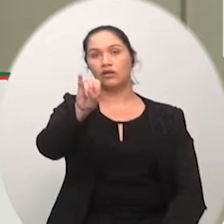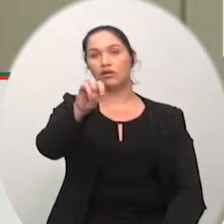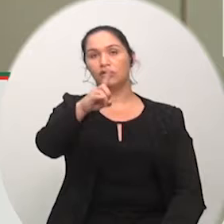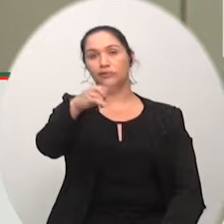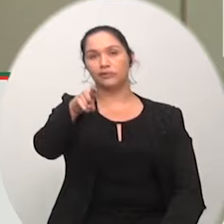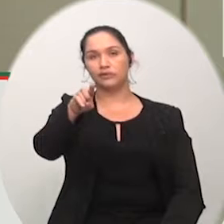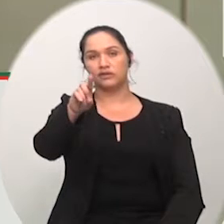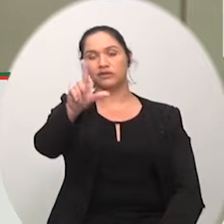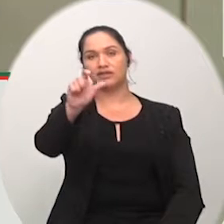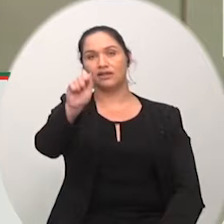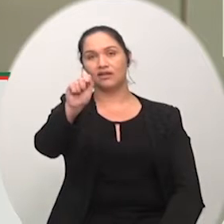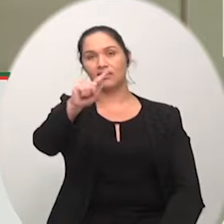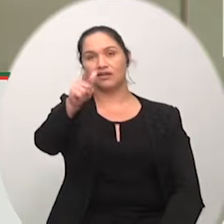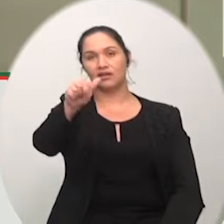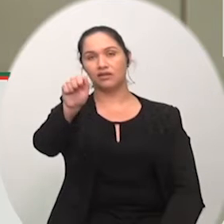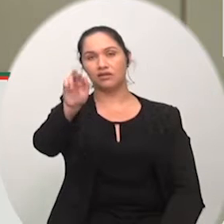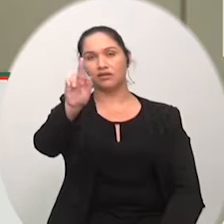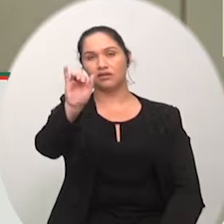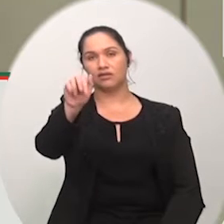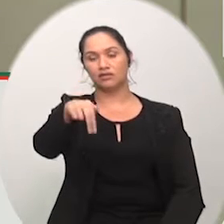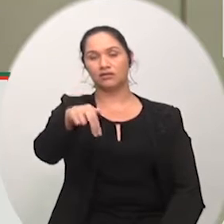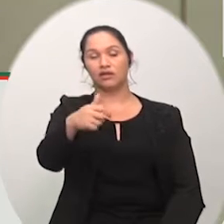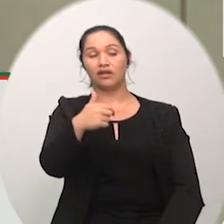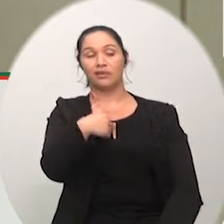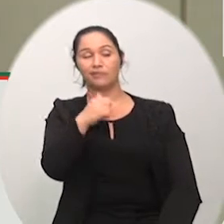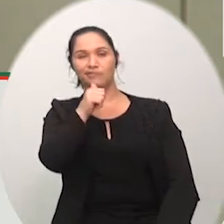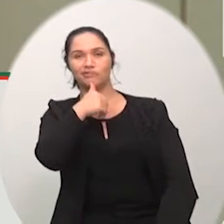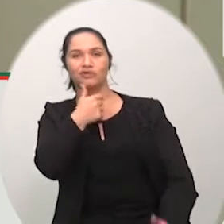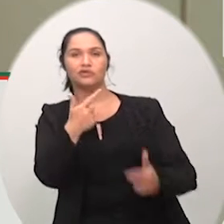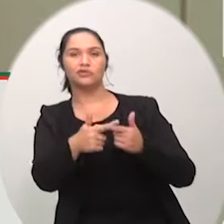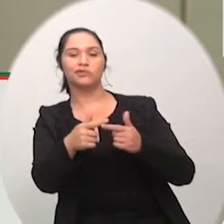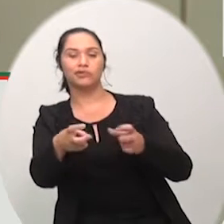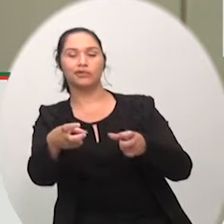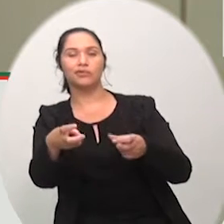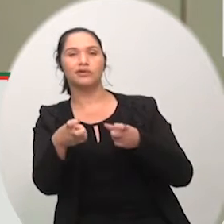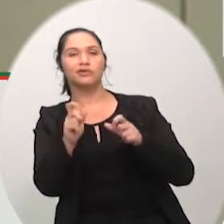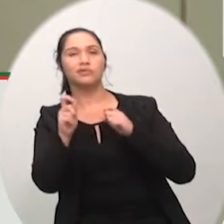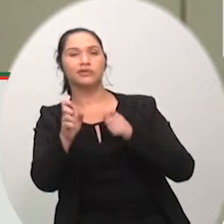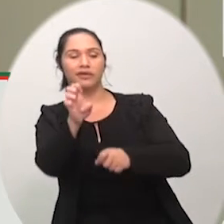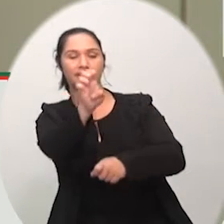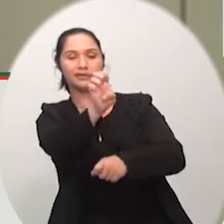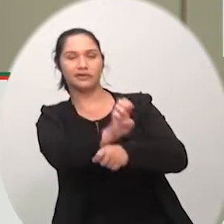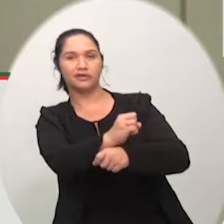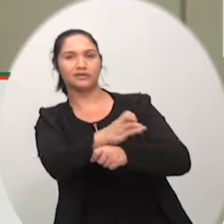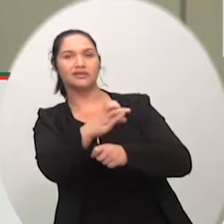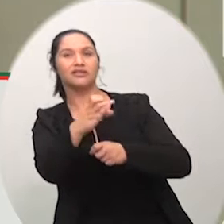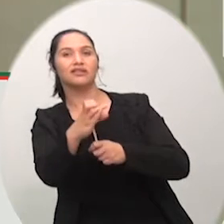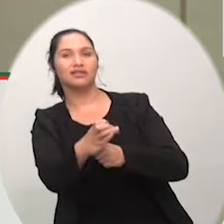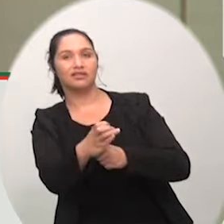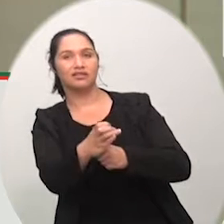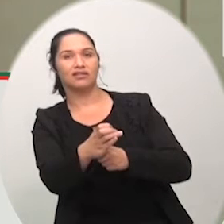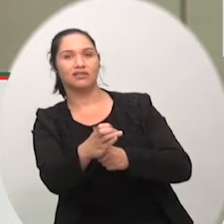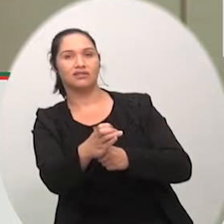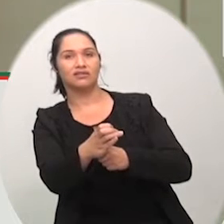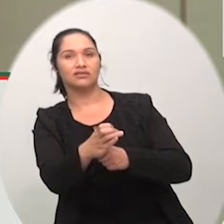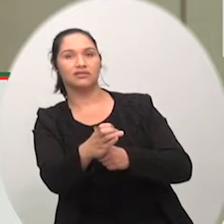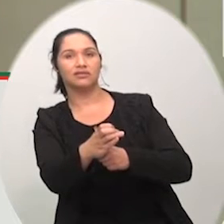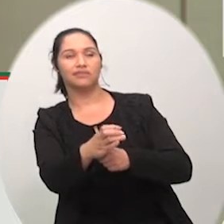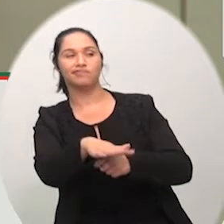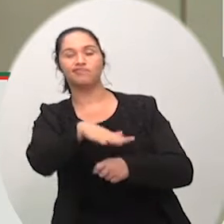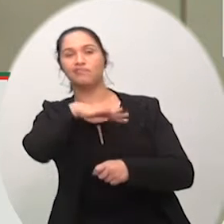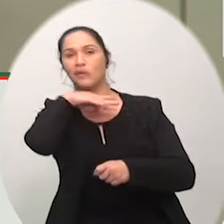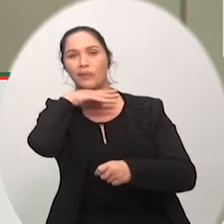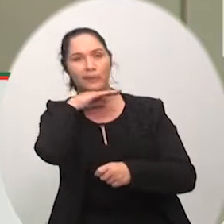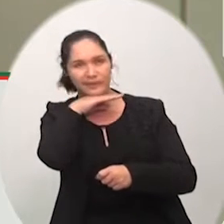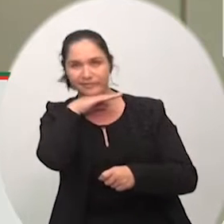fundamental o Estado realmente na questão da educação fundamental ele